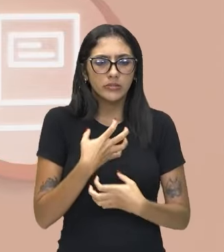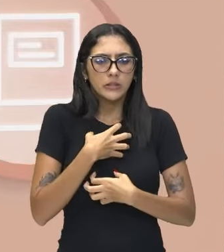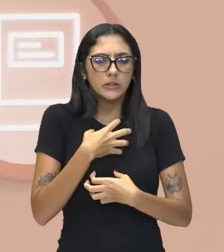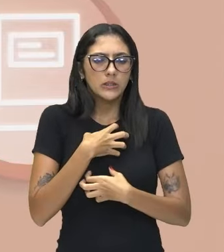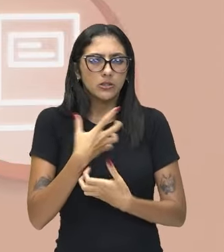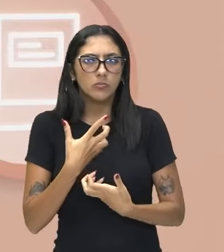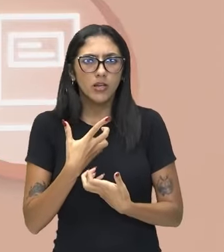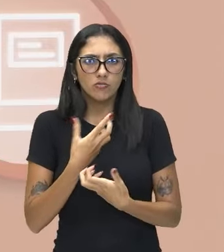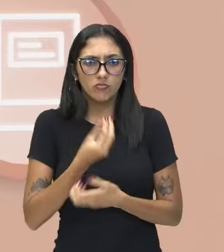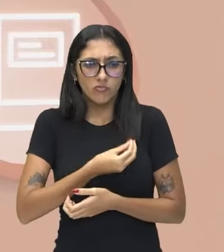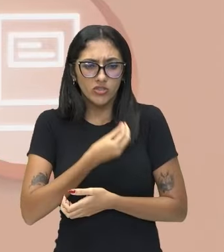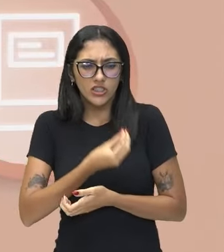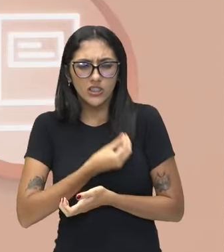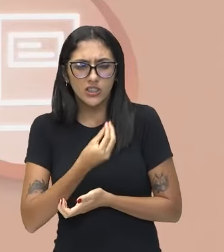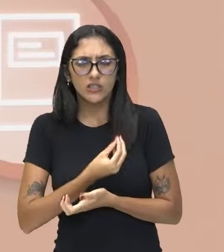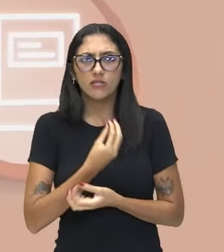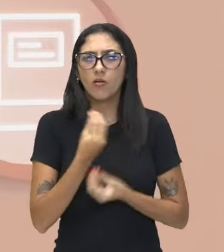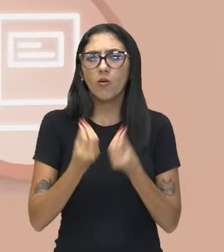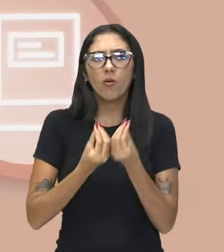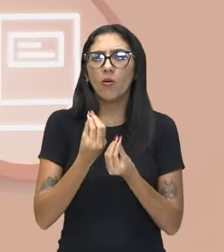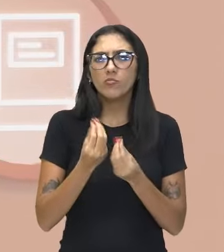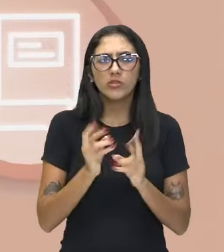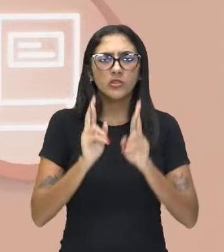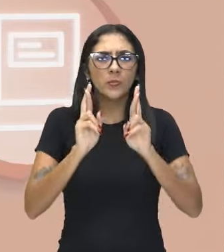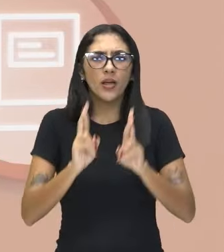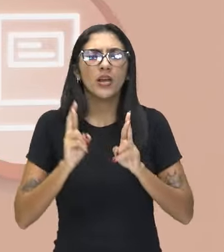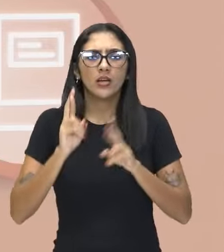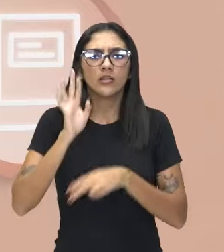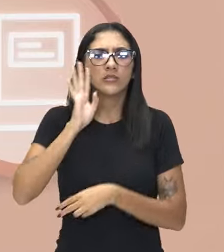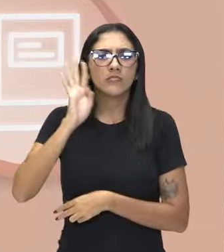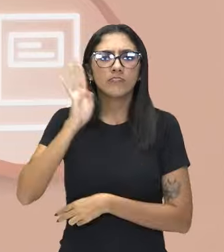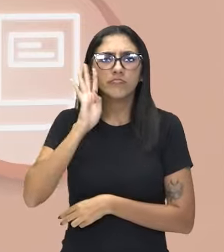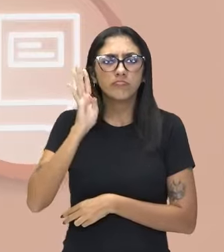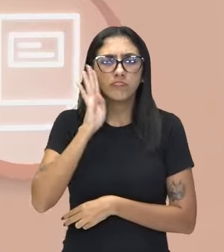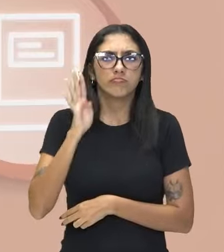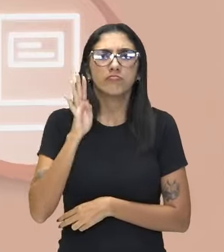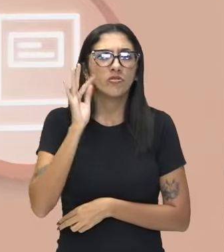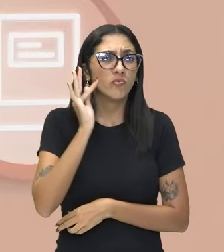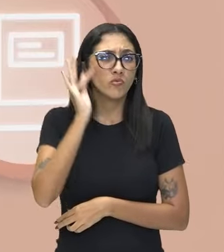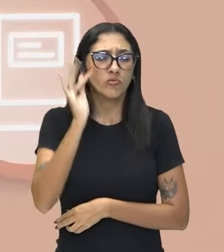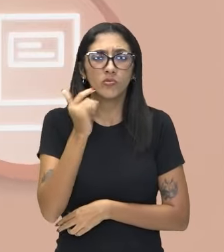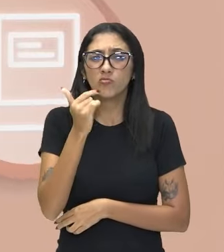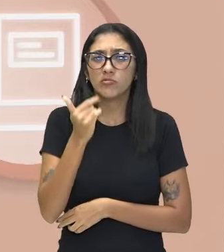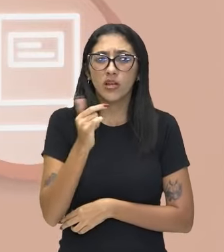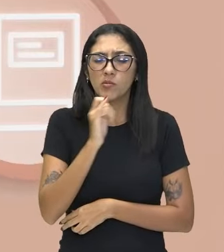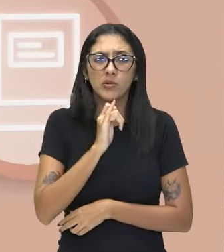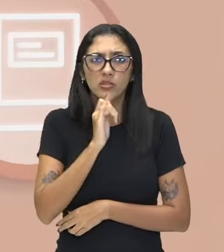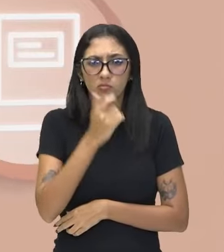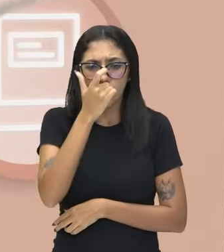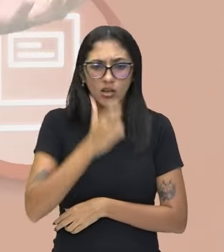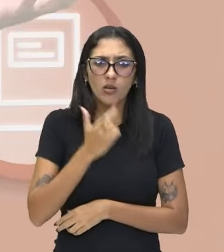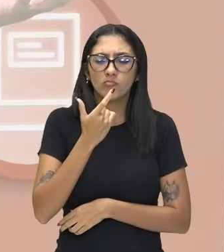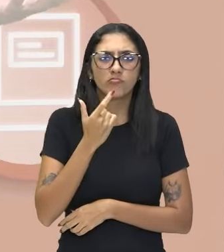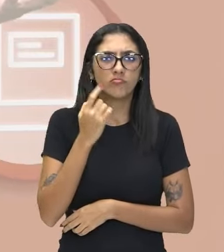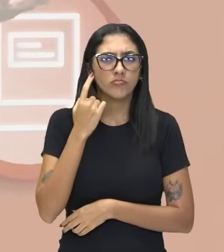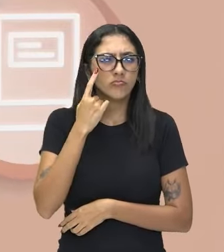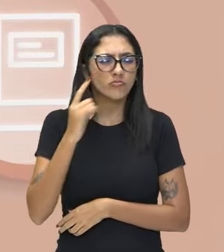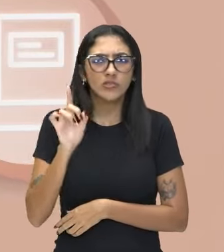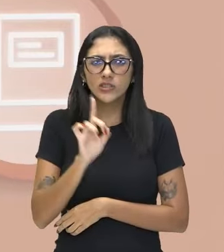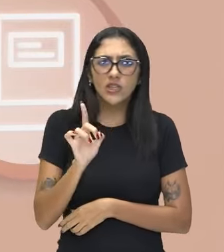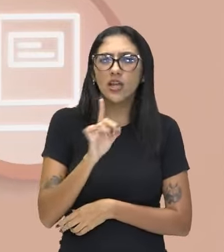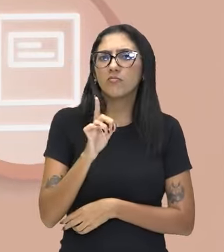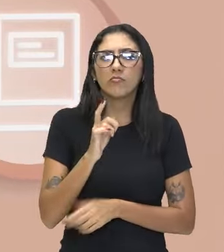nas palavras de Sartre. Quem sou eu? Eu sou um nada. Por quê? Porque eu não sei de onde eu vim. Eu vim do nada.